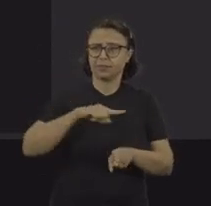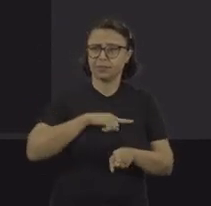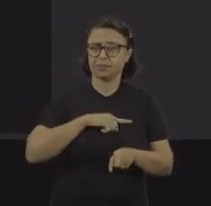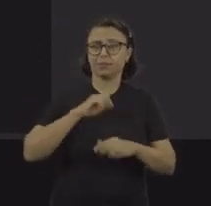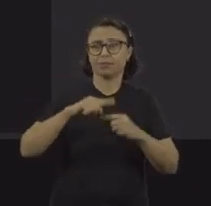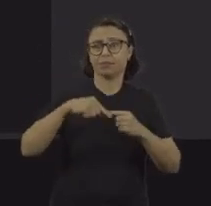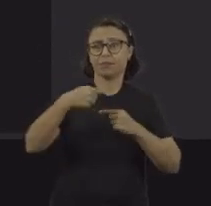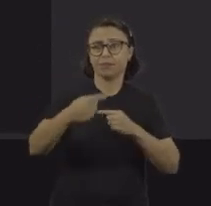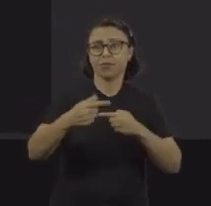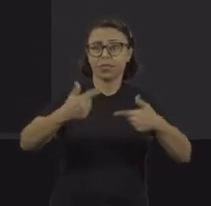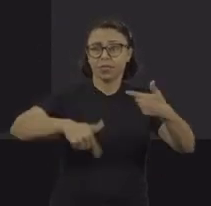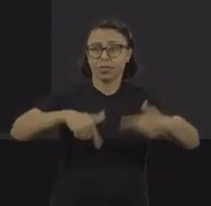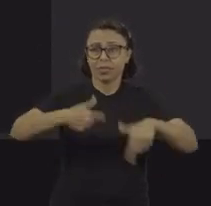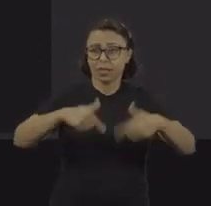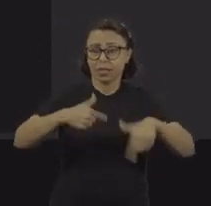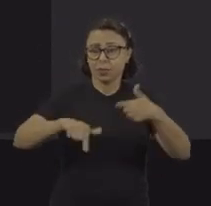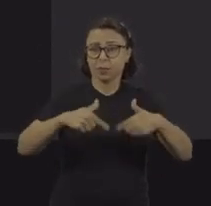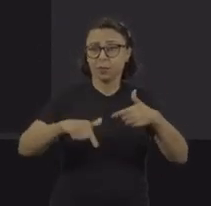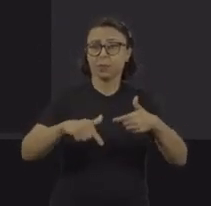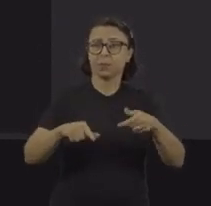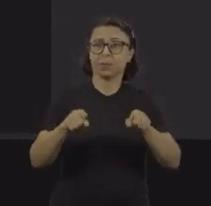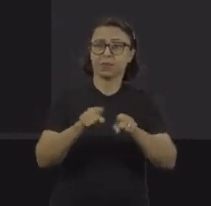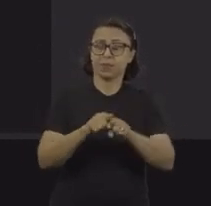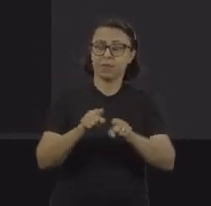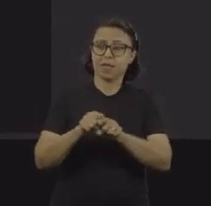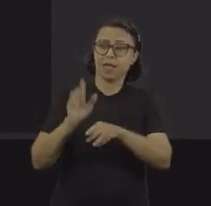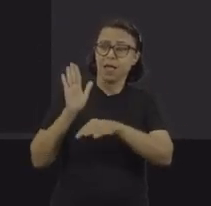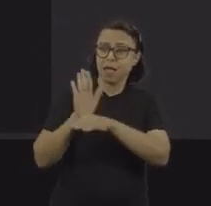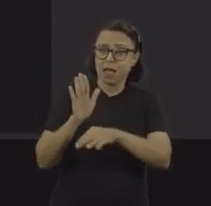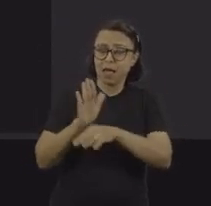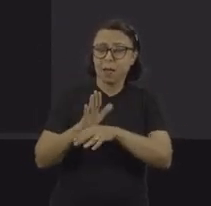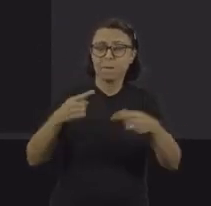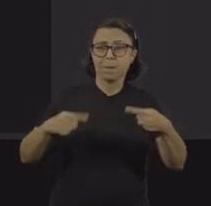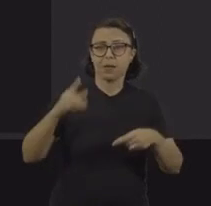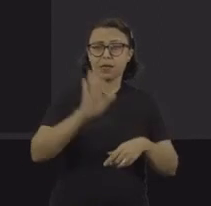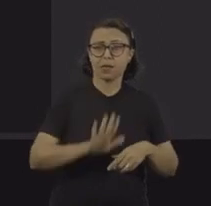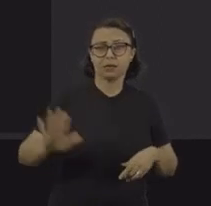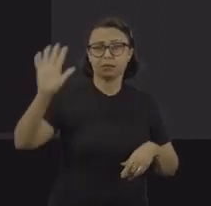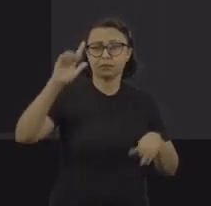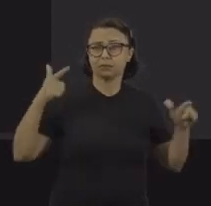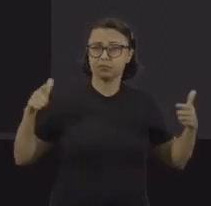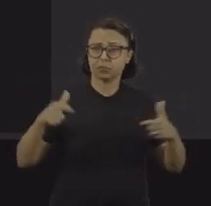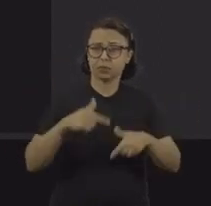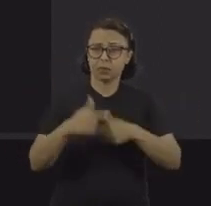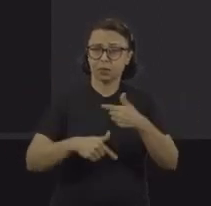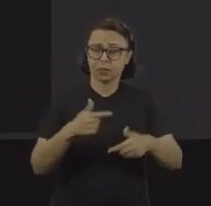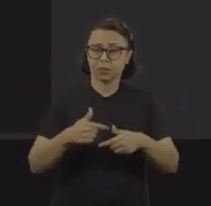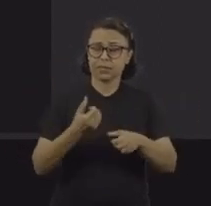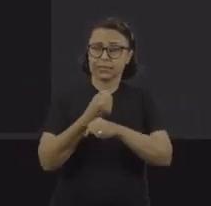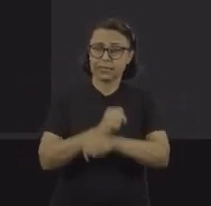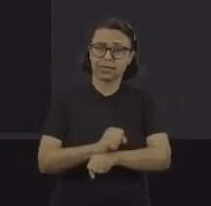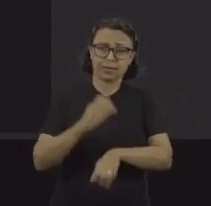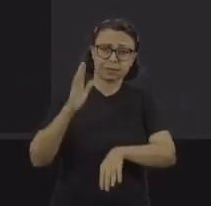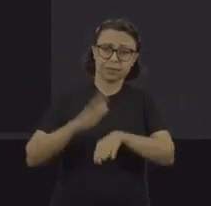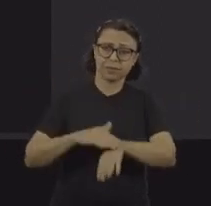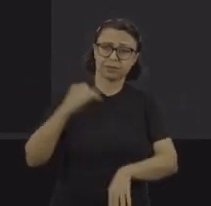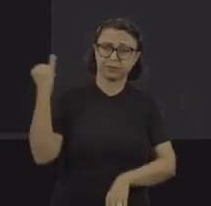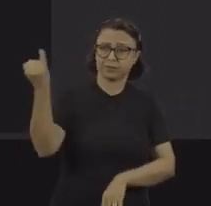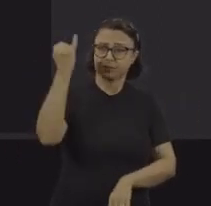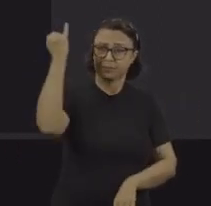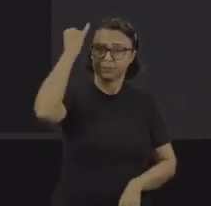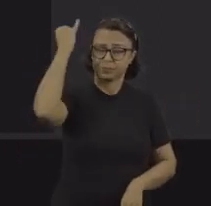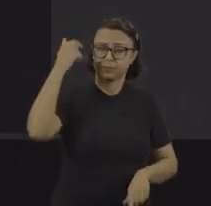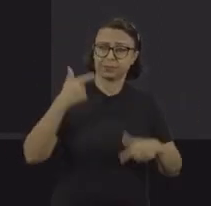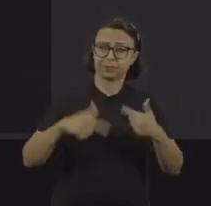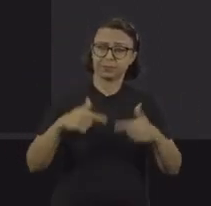gente, depois, trabalhar com políticas setoriais que corroborem a Política Nacional de Erradicação do Trabalho é fundamental. A maior parte dos